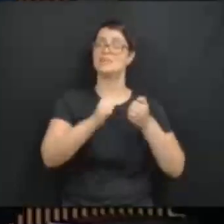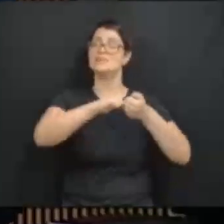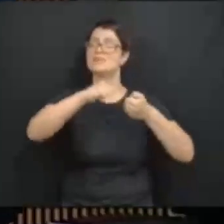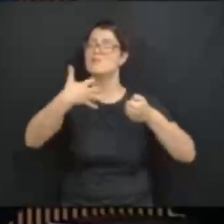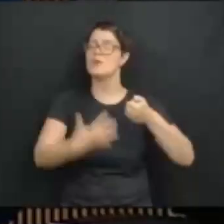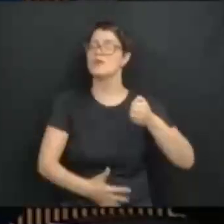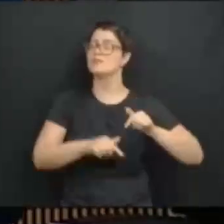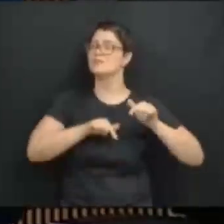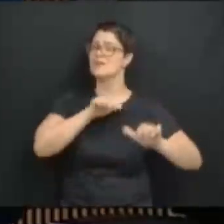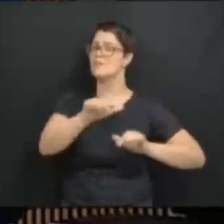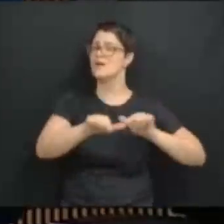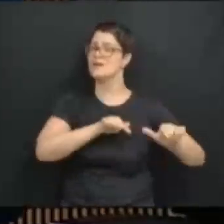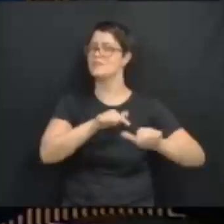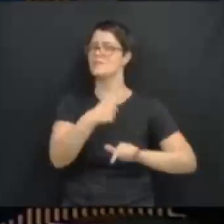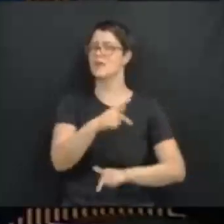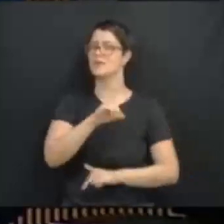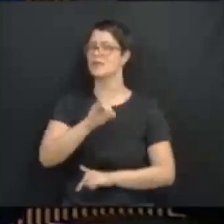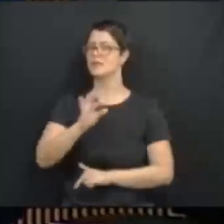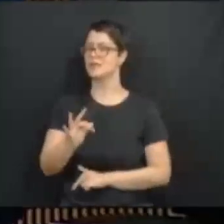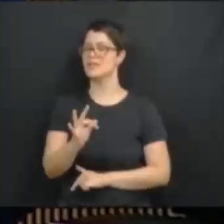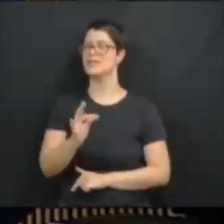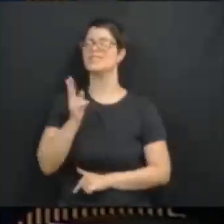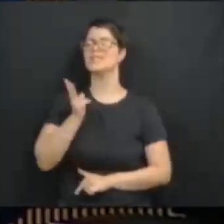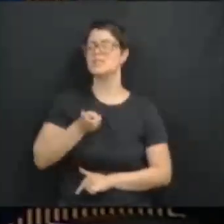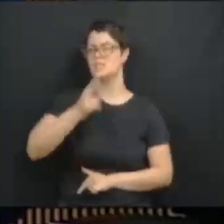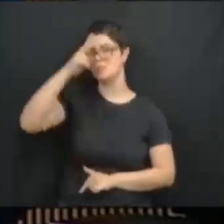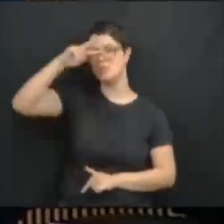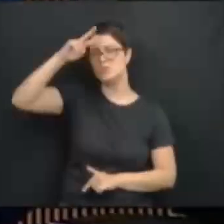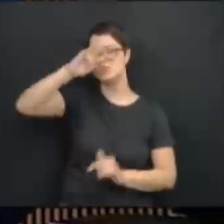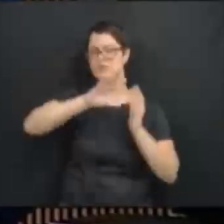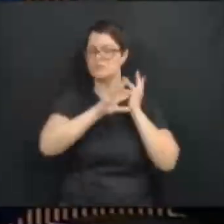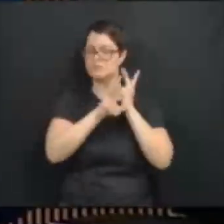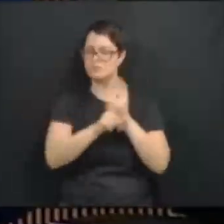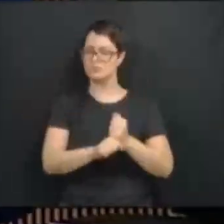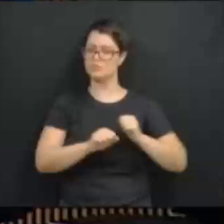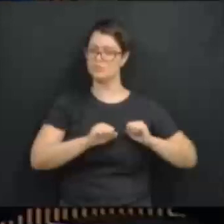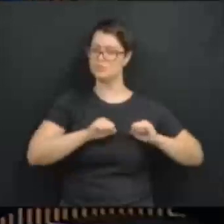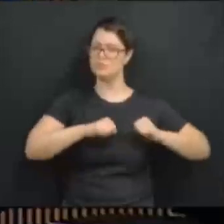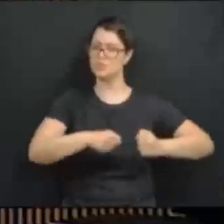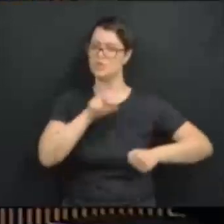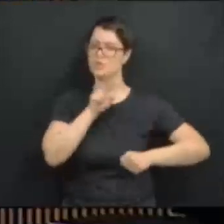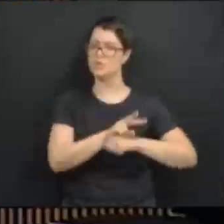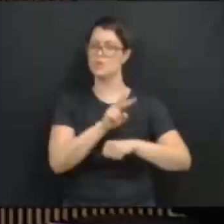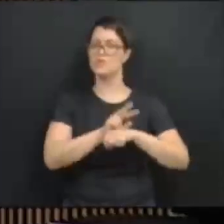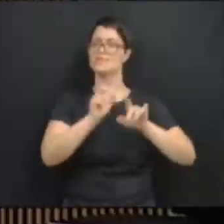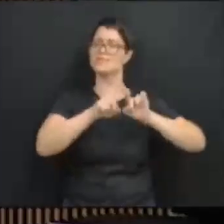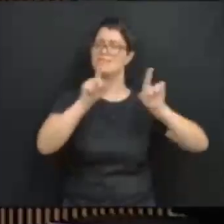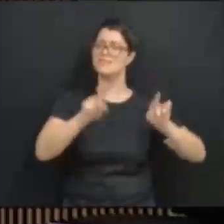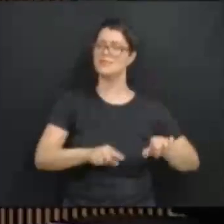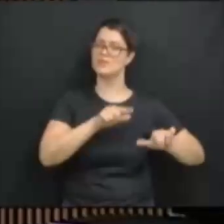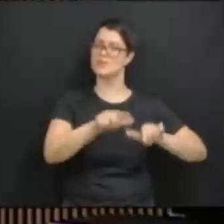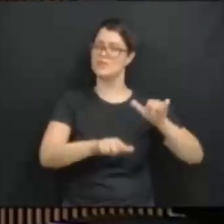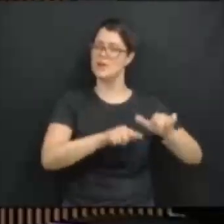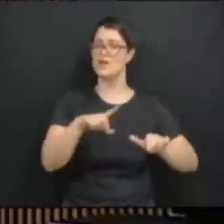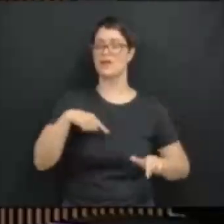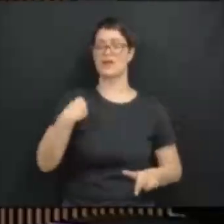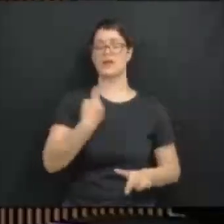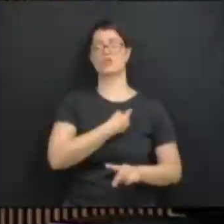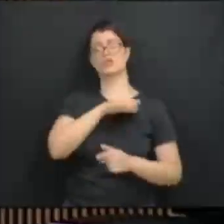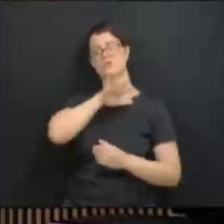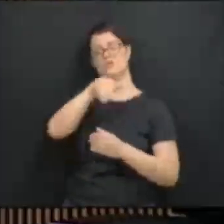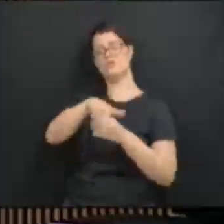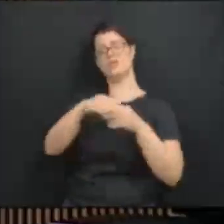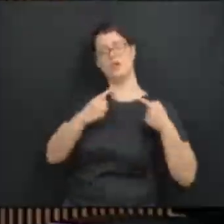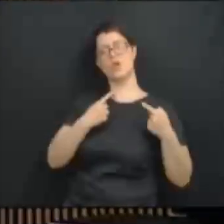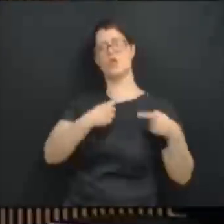historicamente na defesa dos servidores, dos trabalhadores, nós votaremos contra esse projeto,